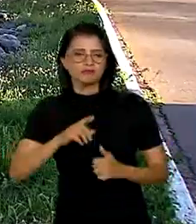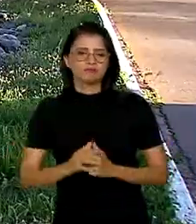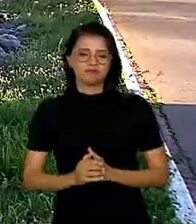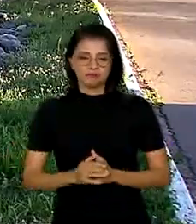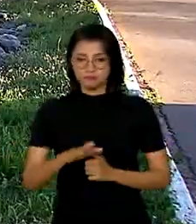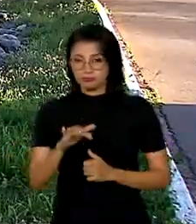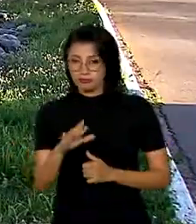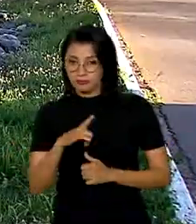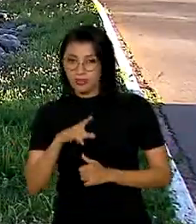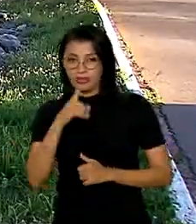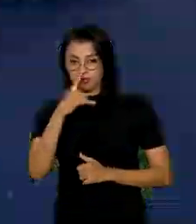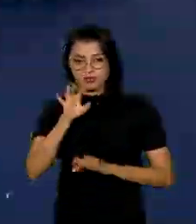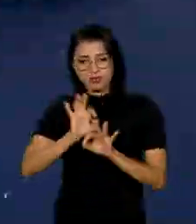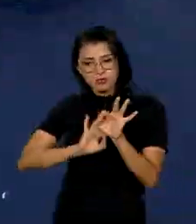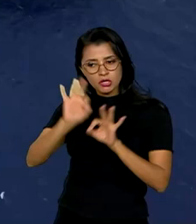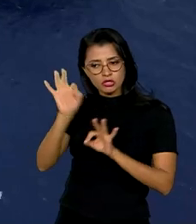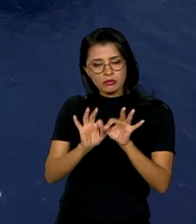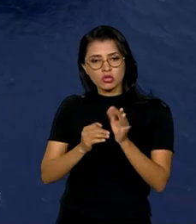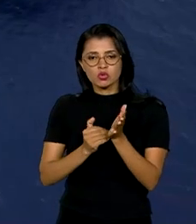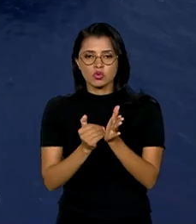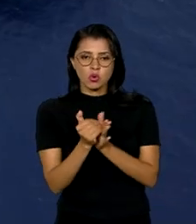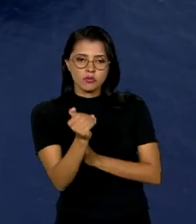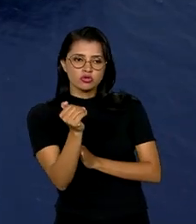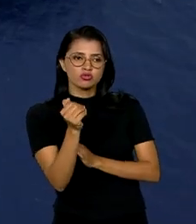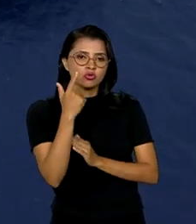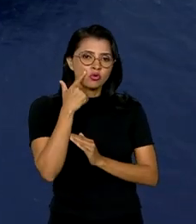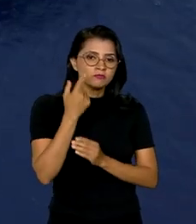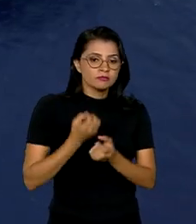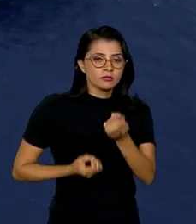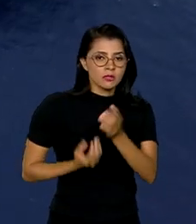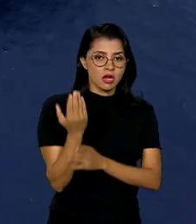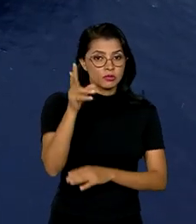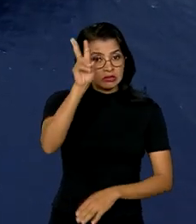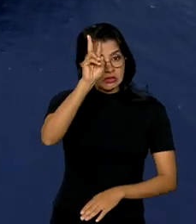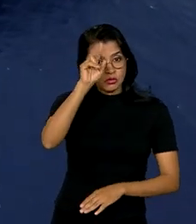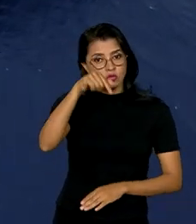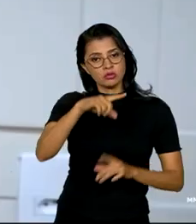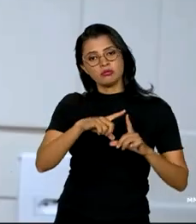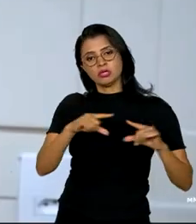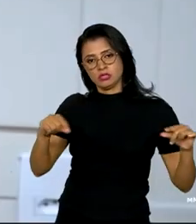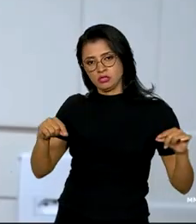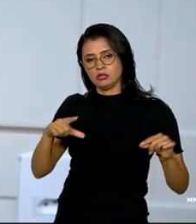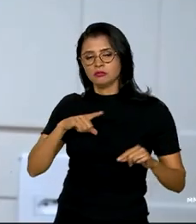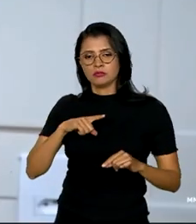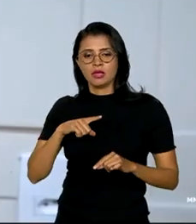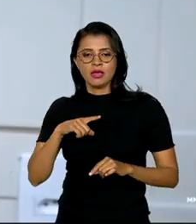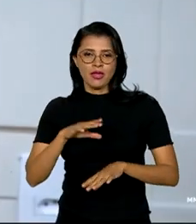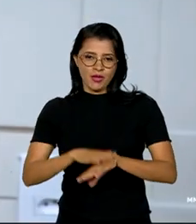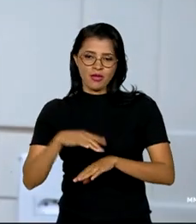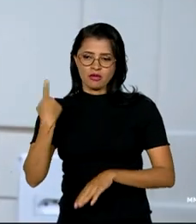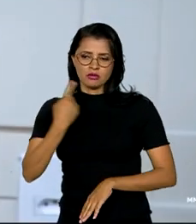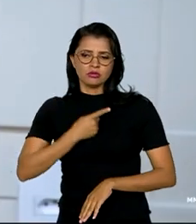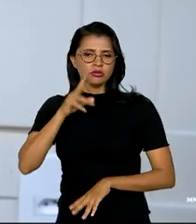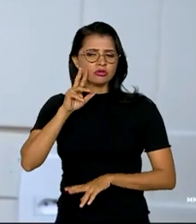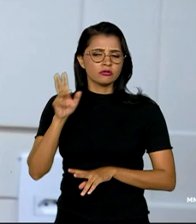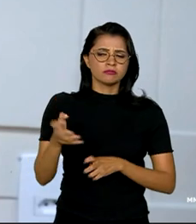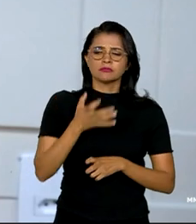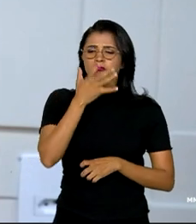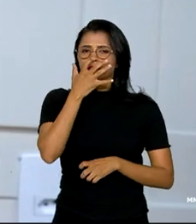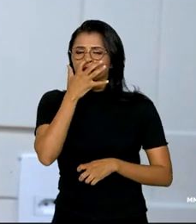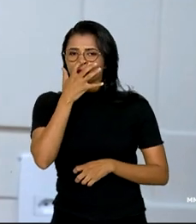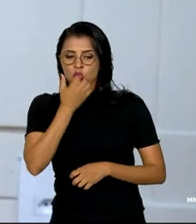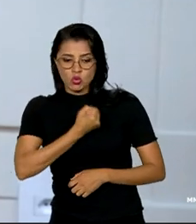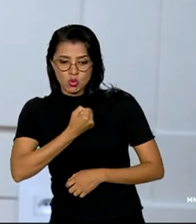implementação desse planejamento começou a ser desenhado nesta segunda-feira em Brasília. Quando a gente olha os